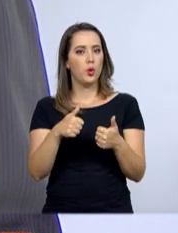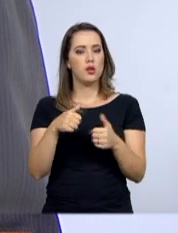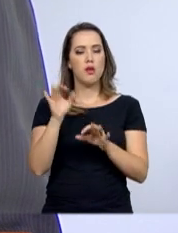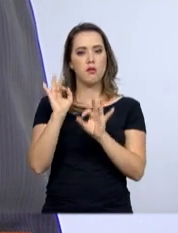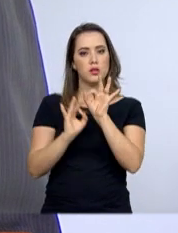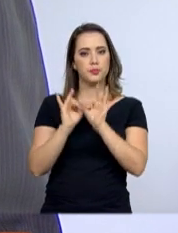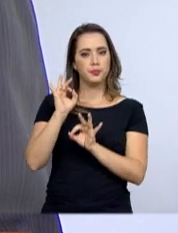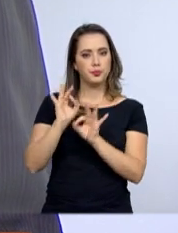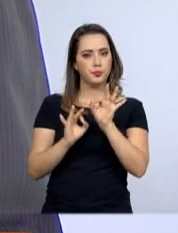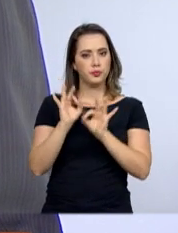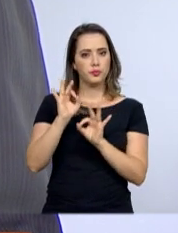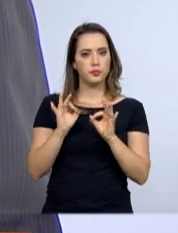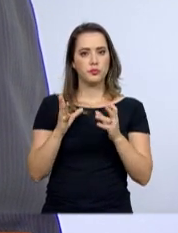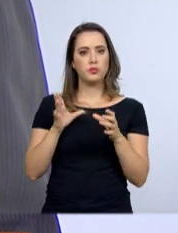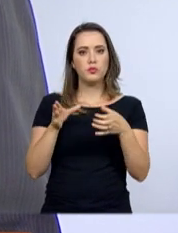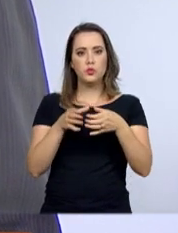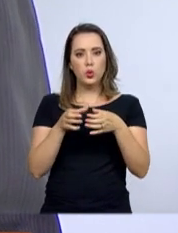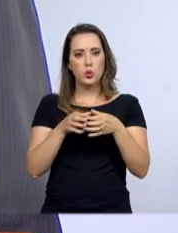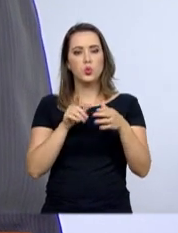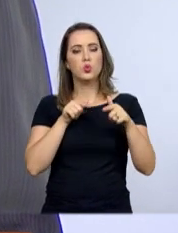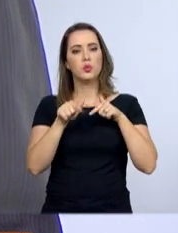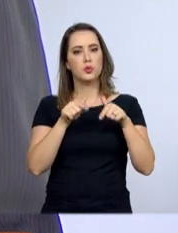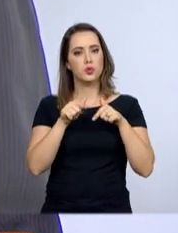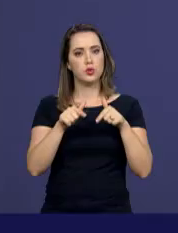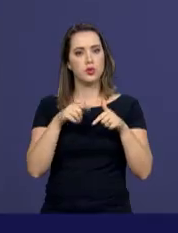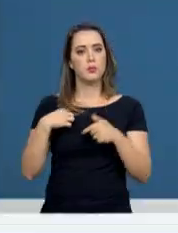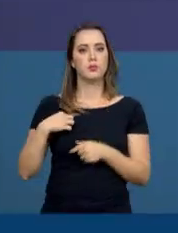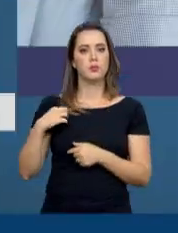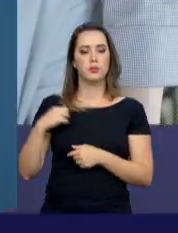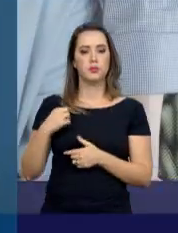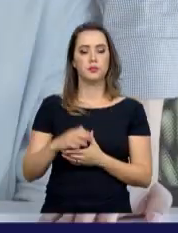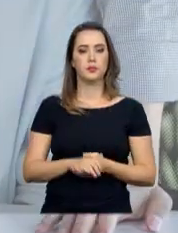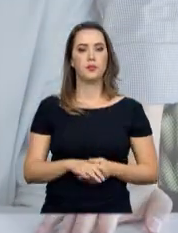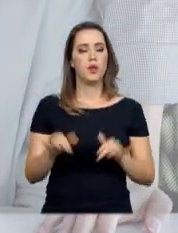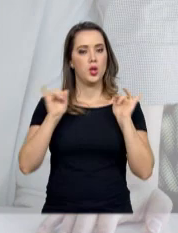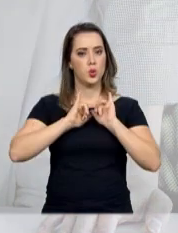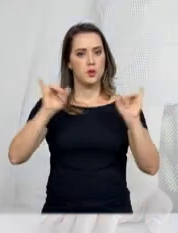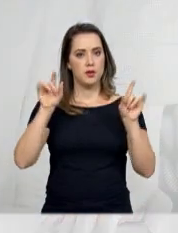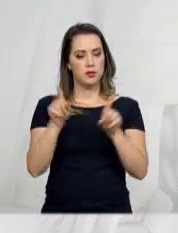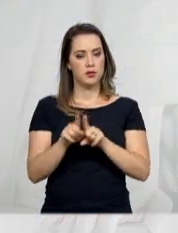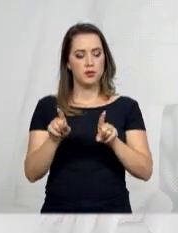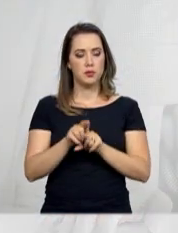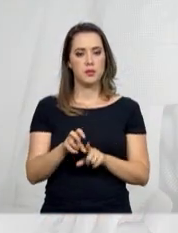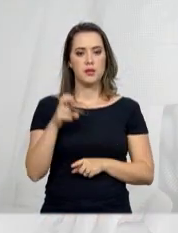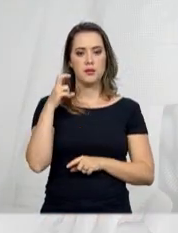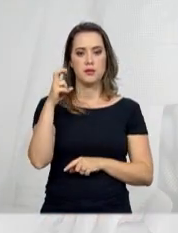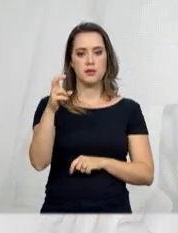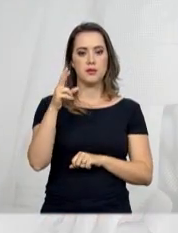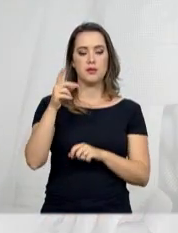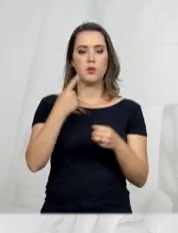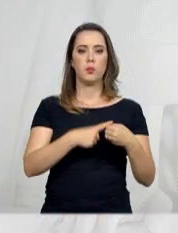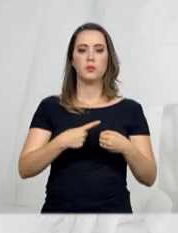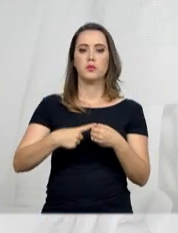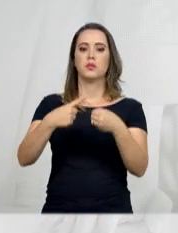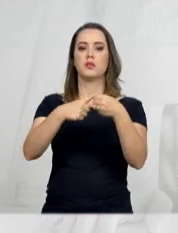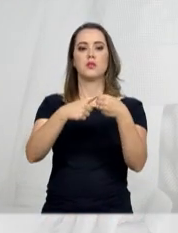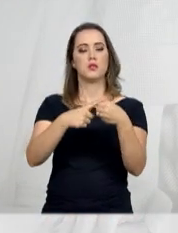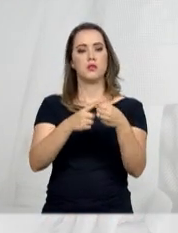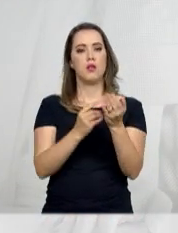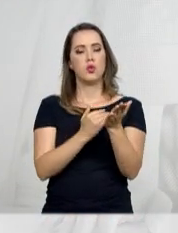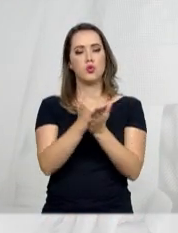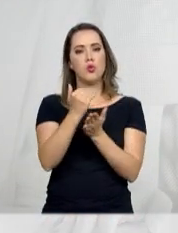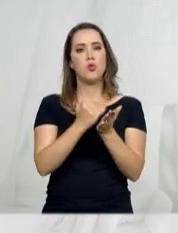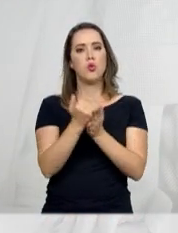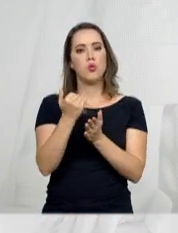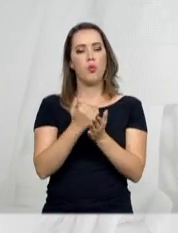estruturação das iniciativas de voluntariado. Foram anunciadas também as cinco cidades-piloto do Programa Nacional de